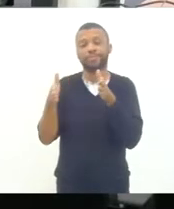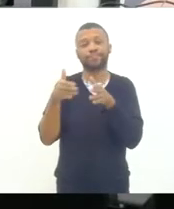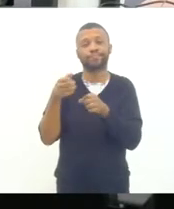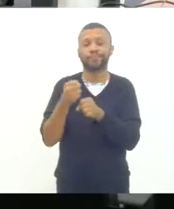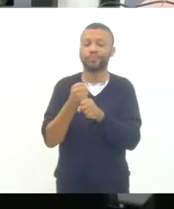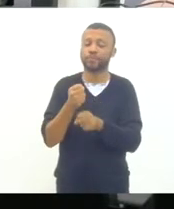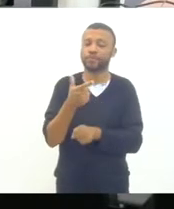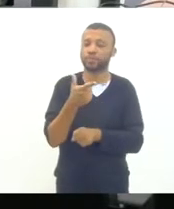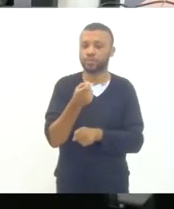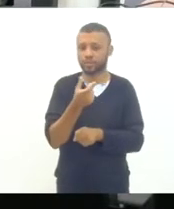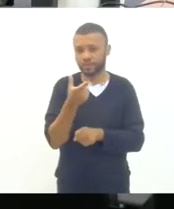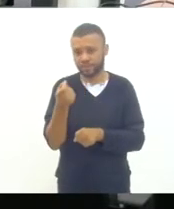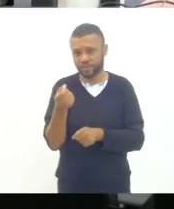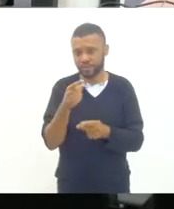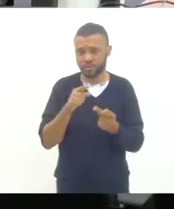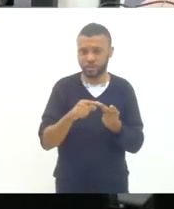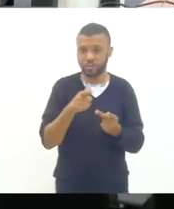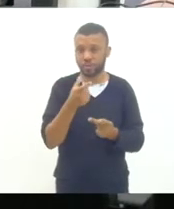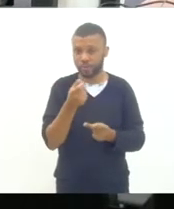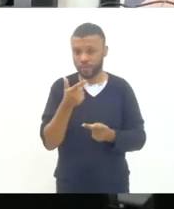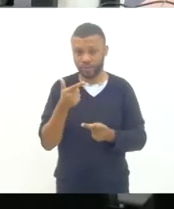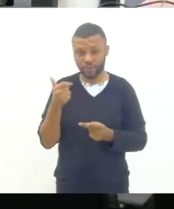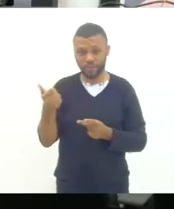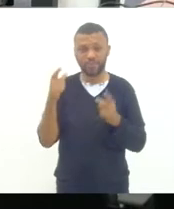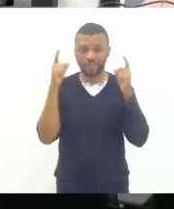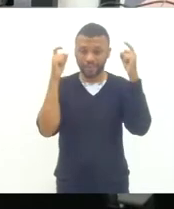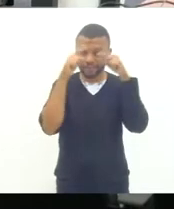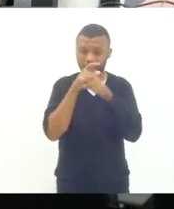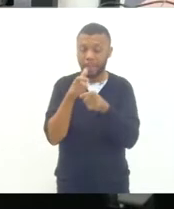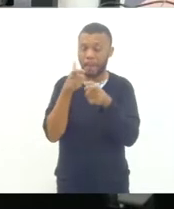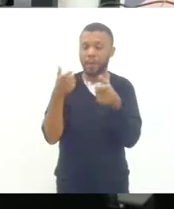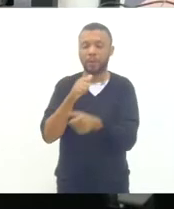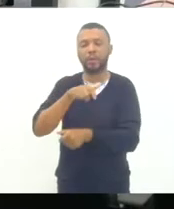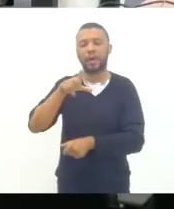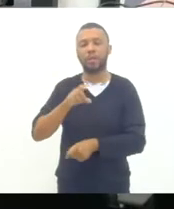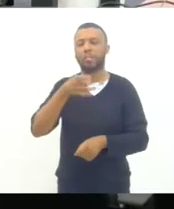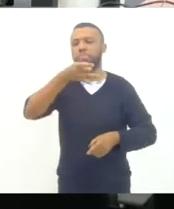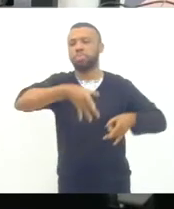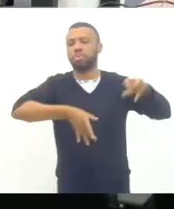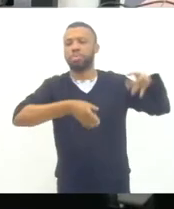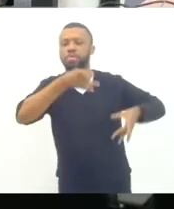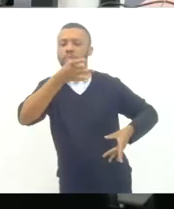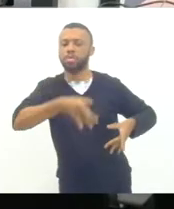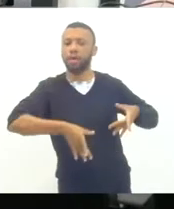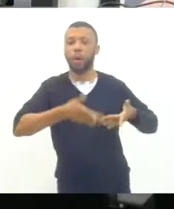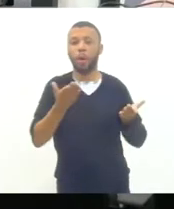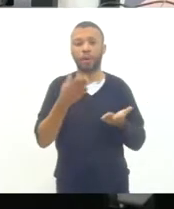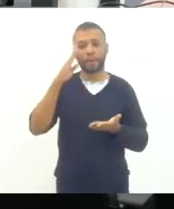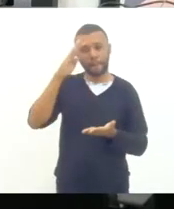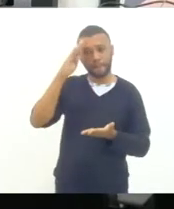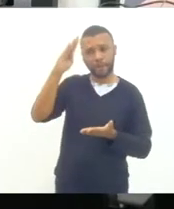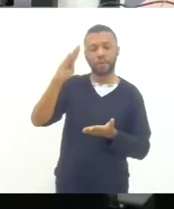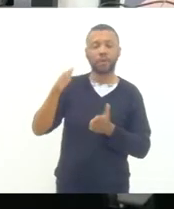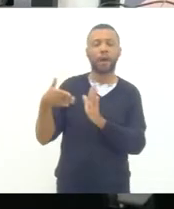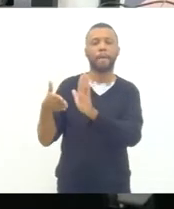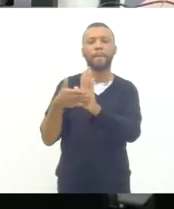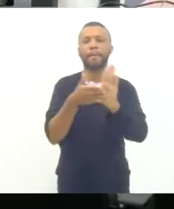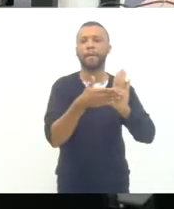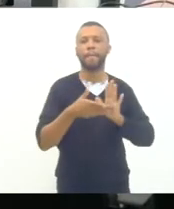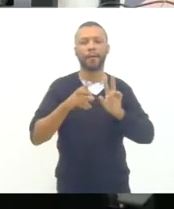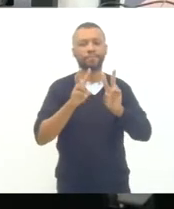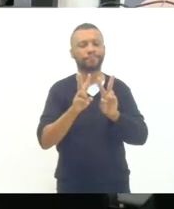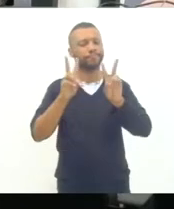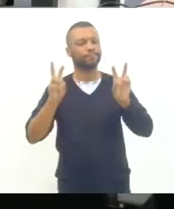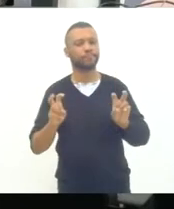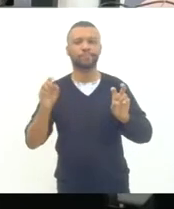principalmente então é algo que é central hoje na nossa pauta e